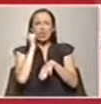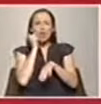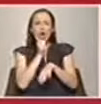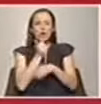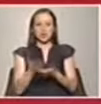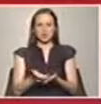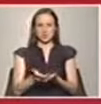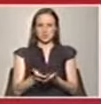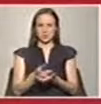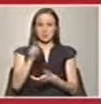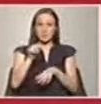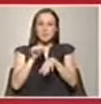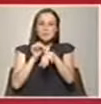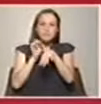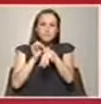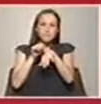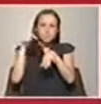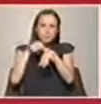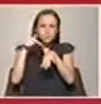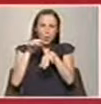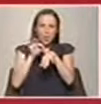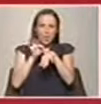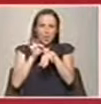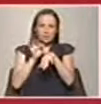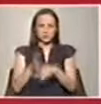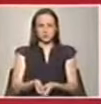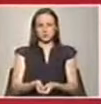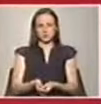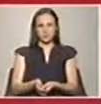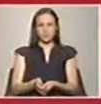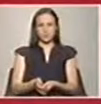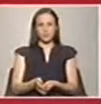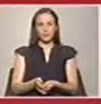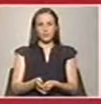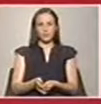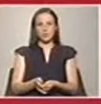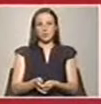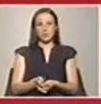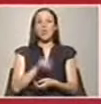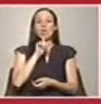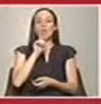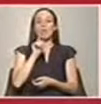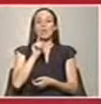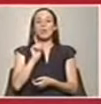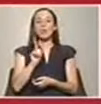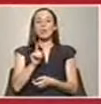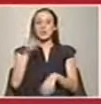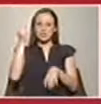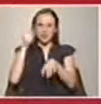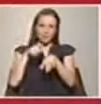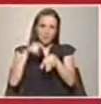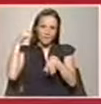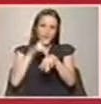haver bolhas, as folicotinas ou as bolhas, que não devem ser também reventadas,